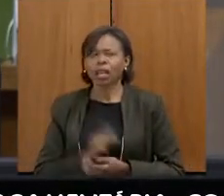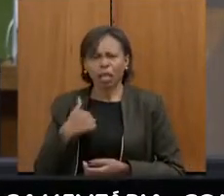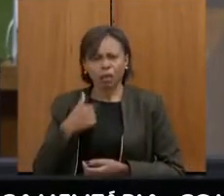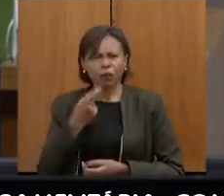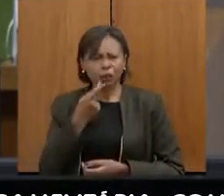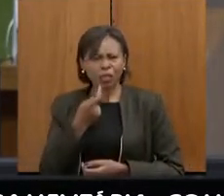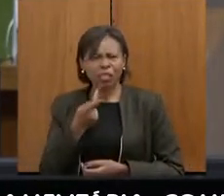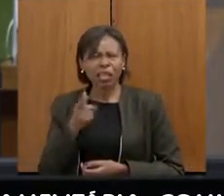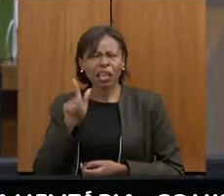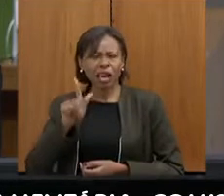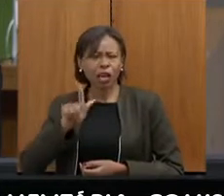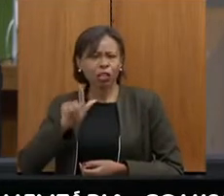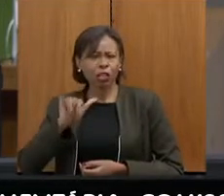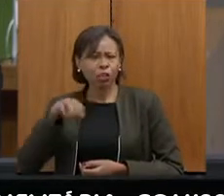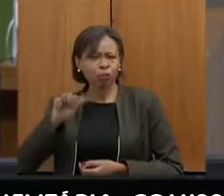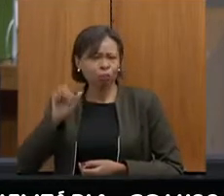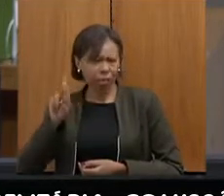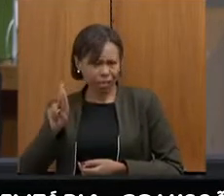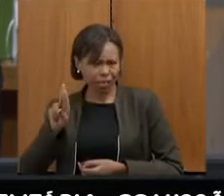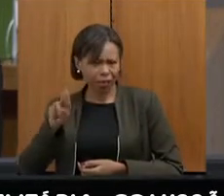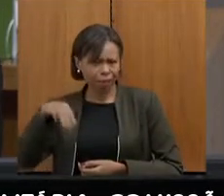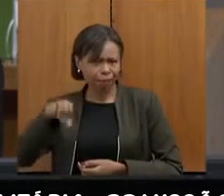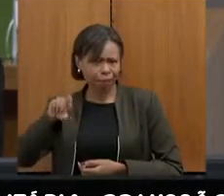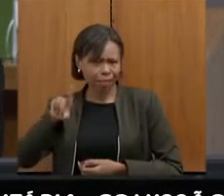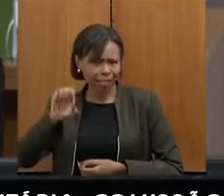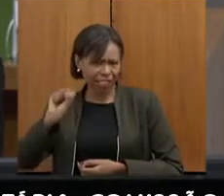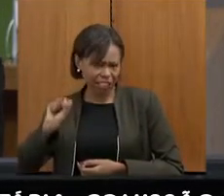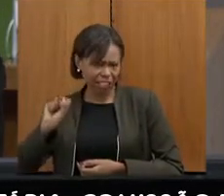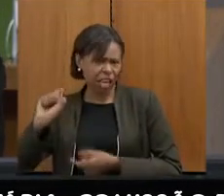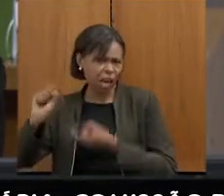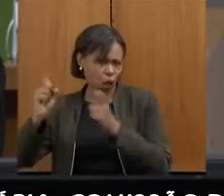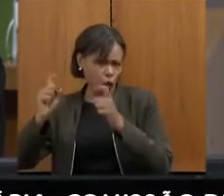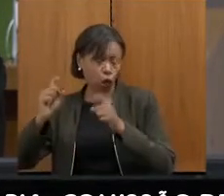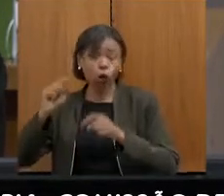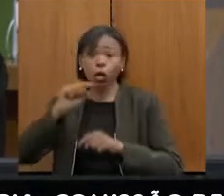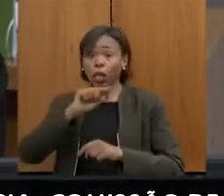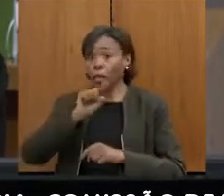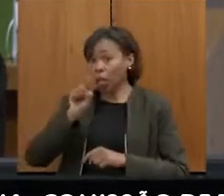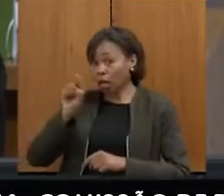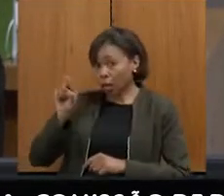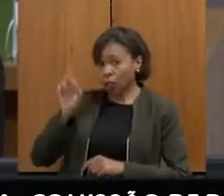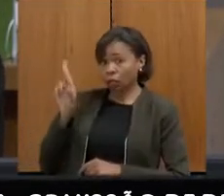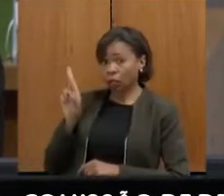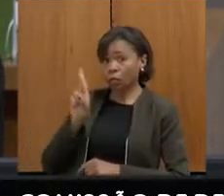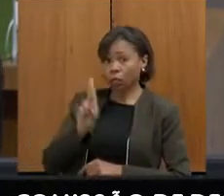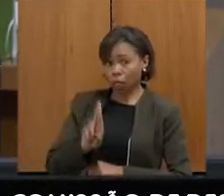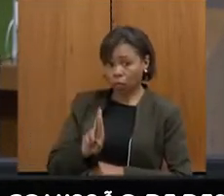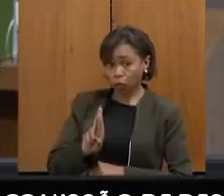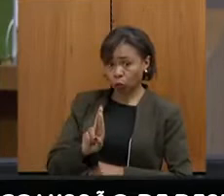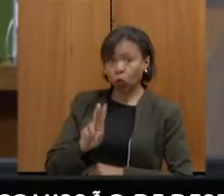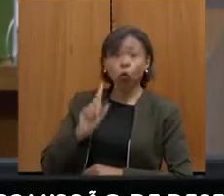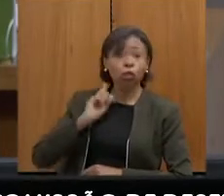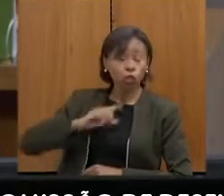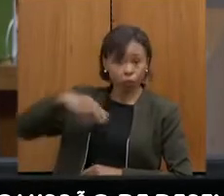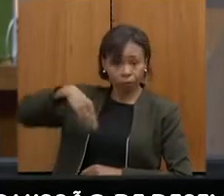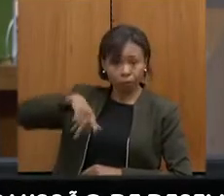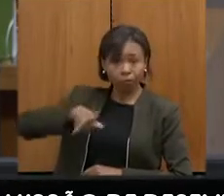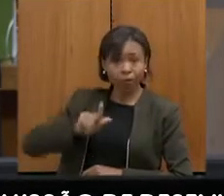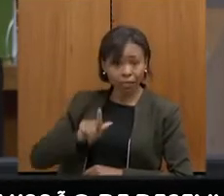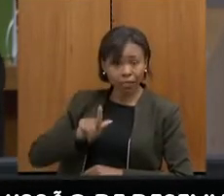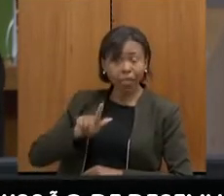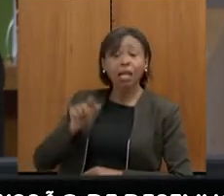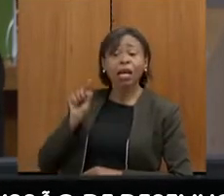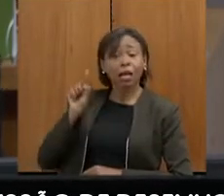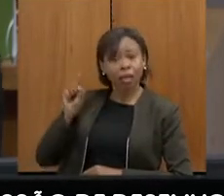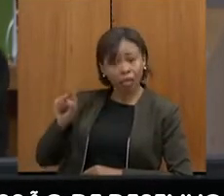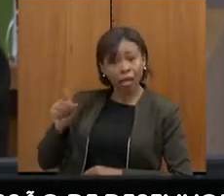reunião com o ministro Gilmar Mendes, a gente está representado lá pelo advogado-geral do Estado, como secretário-adjunto, no sentido de fazer um entendimento para reverter